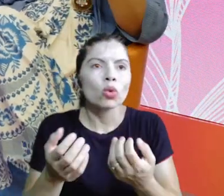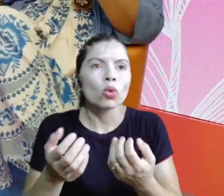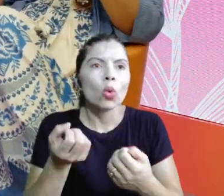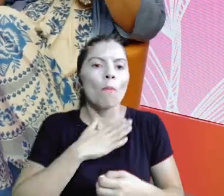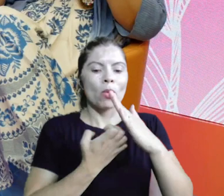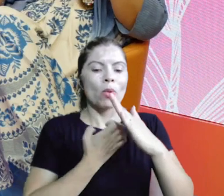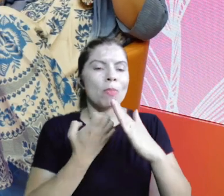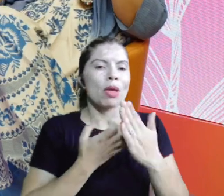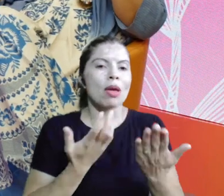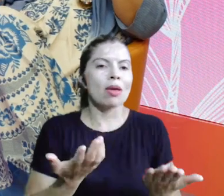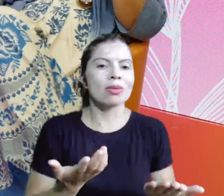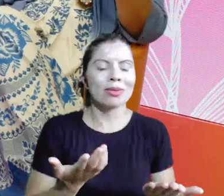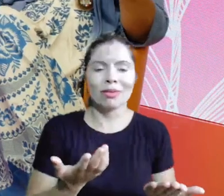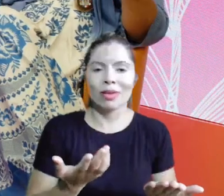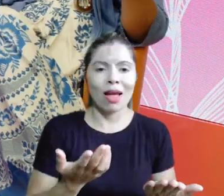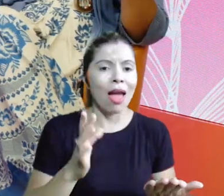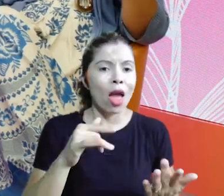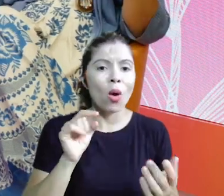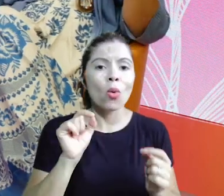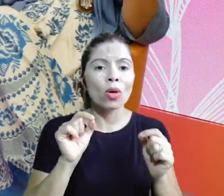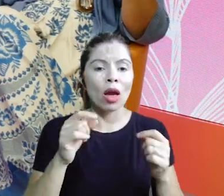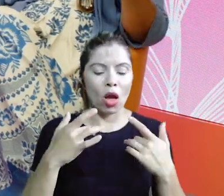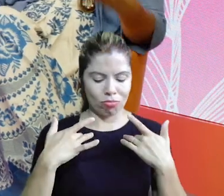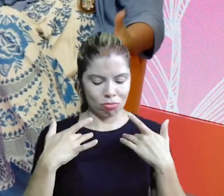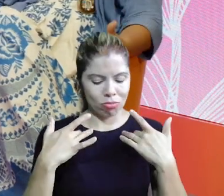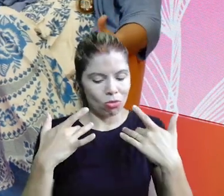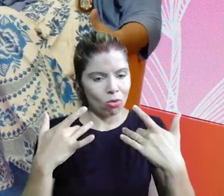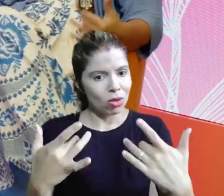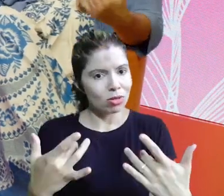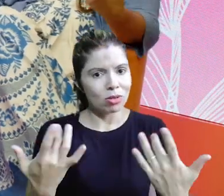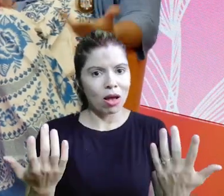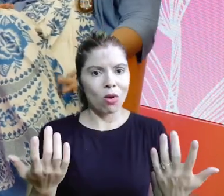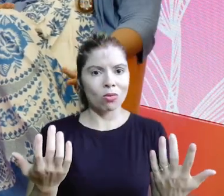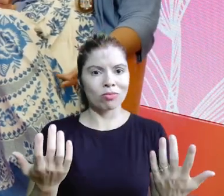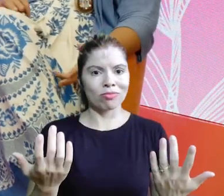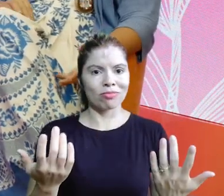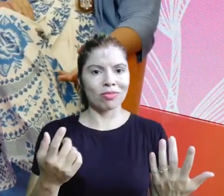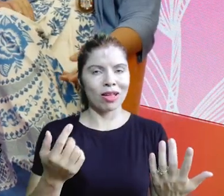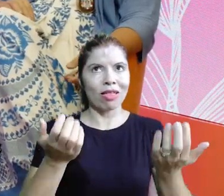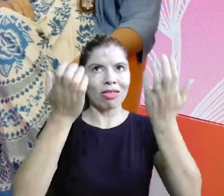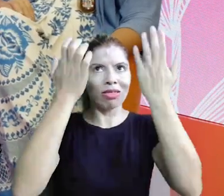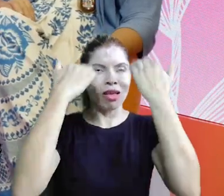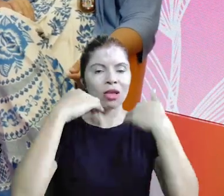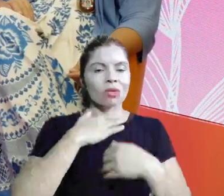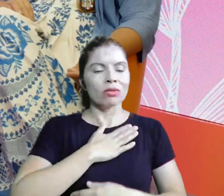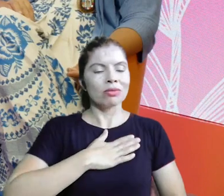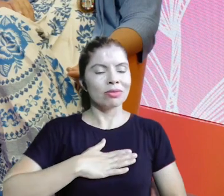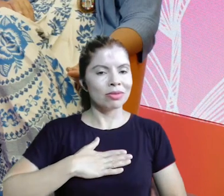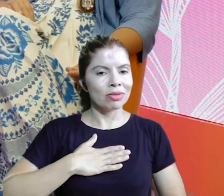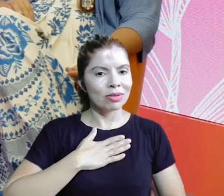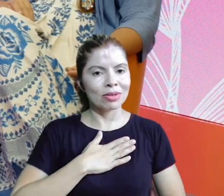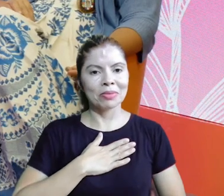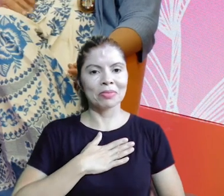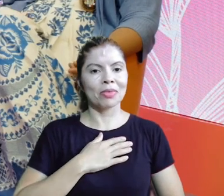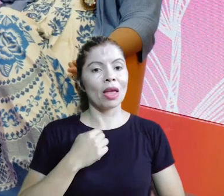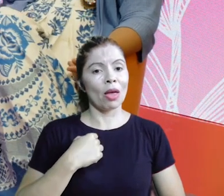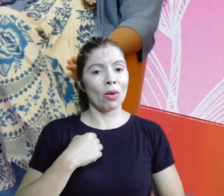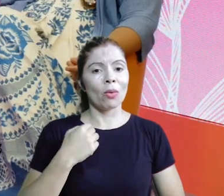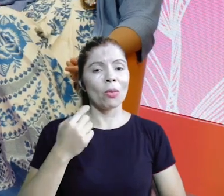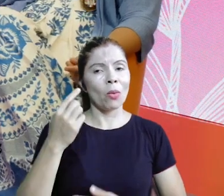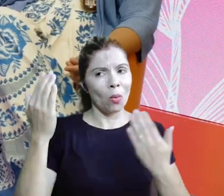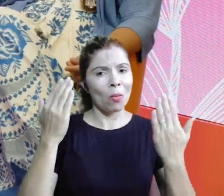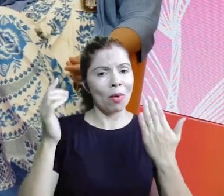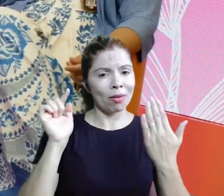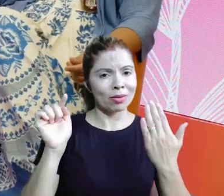você tá se doando e você tá sendo feliz com aquilo, você tá se realizando. E, então, acho que tudo volta lá